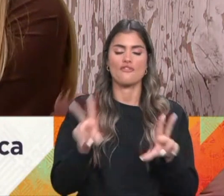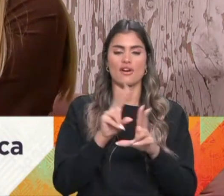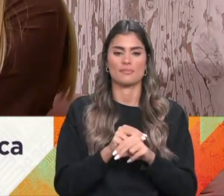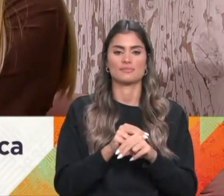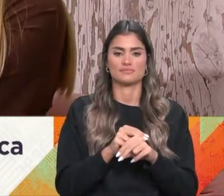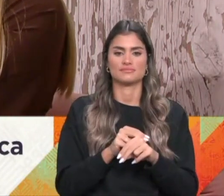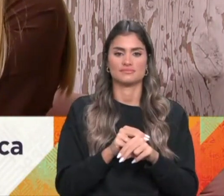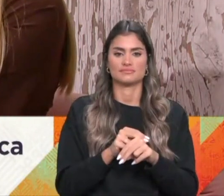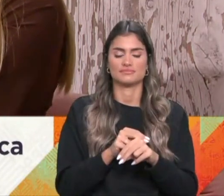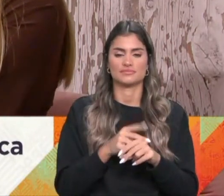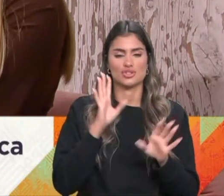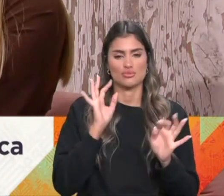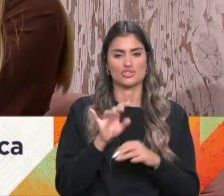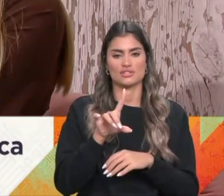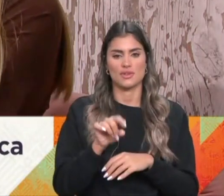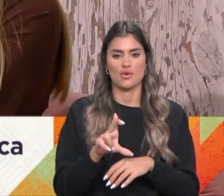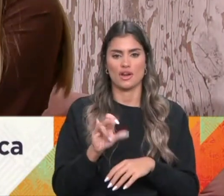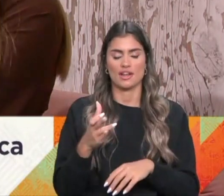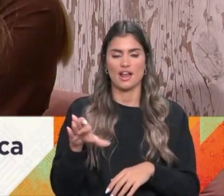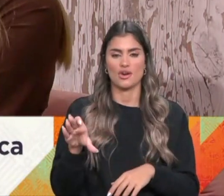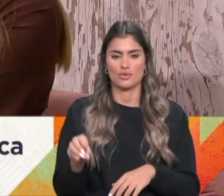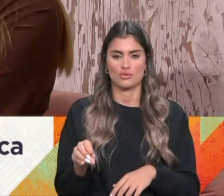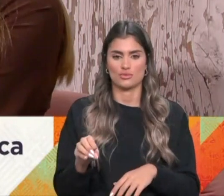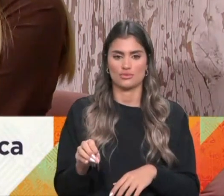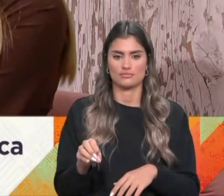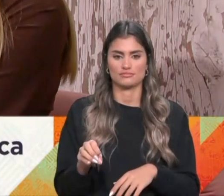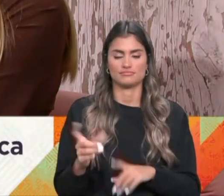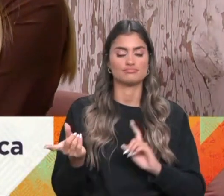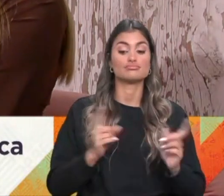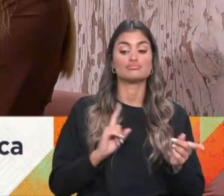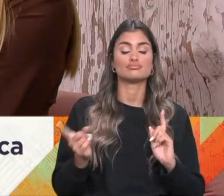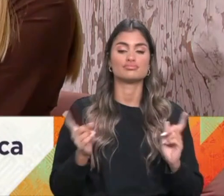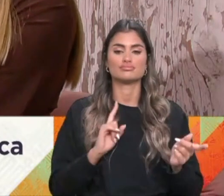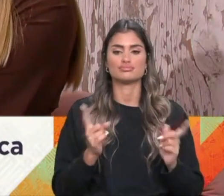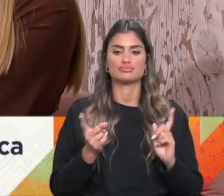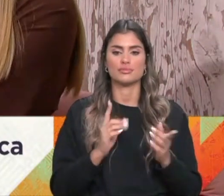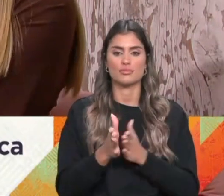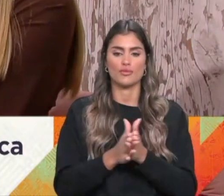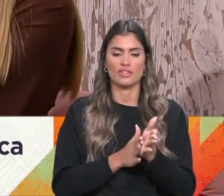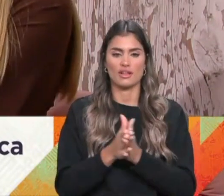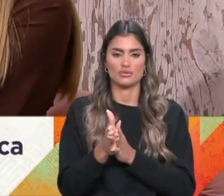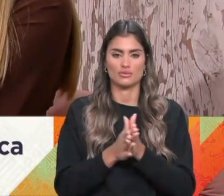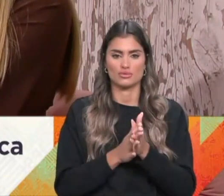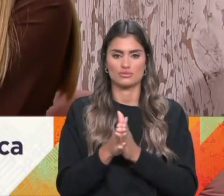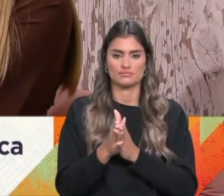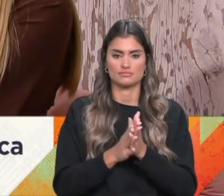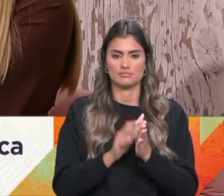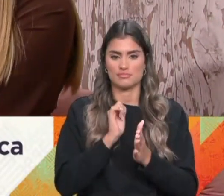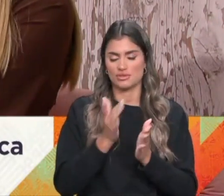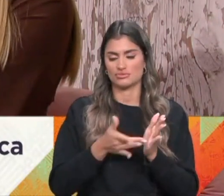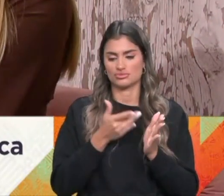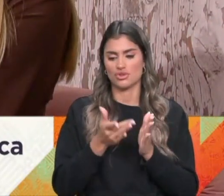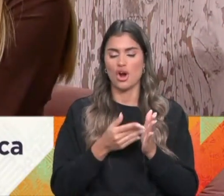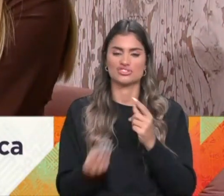partituras, como ao Ricardo Neves Neves, que é o nosso encenador e que, aproveitando o facto de se ter perdido o libreto original,